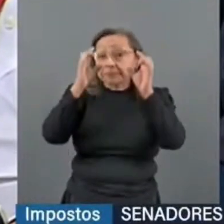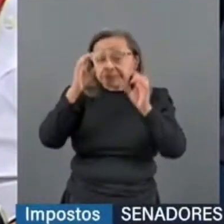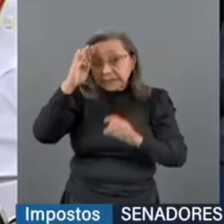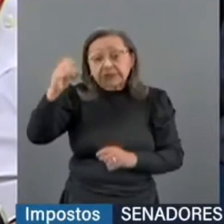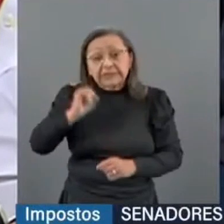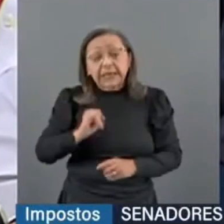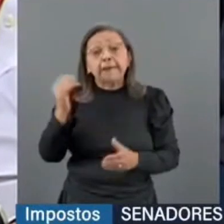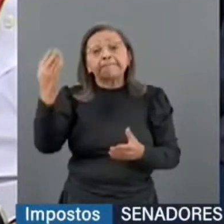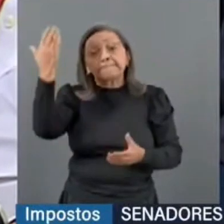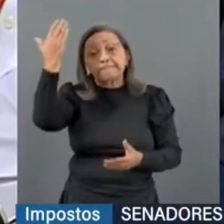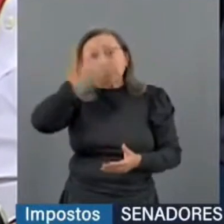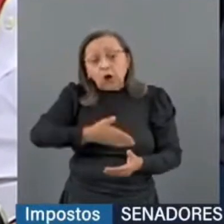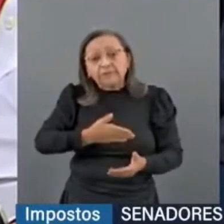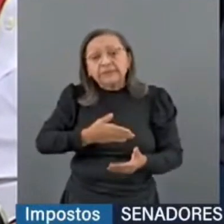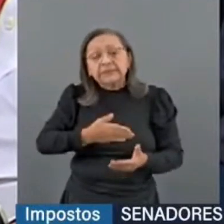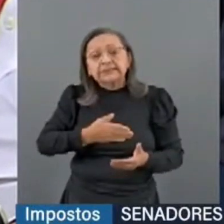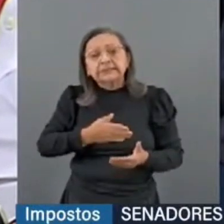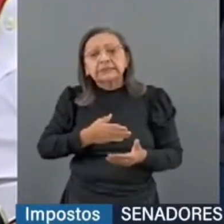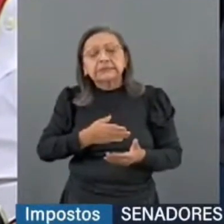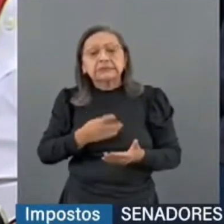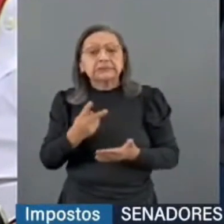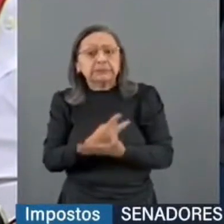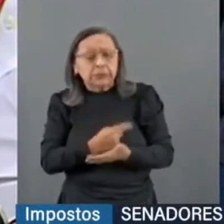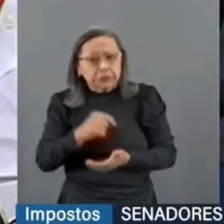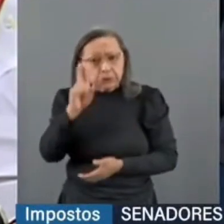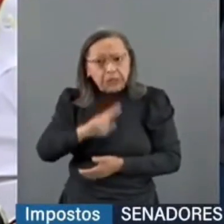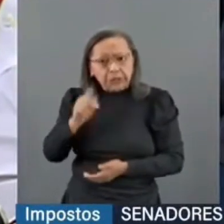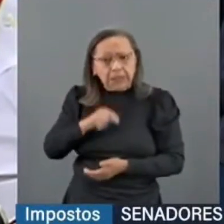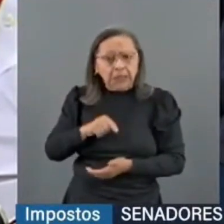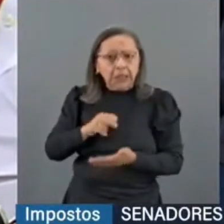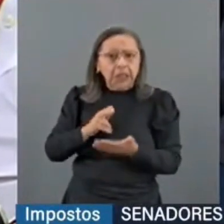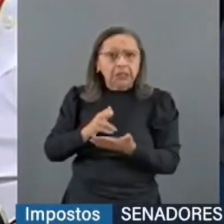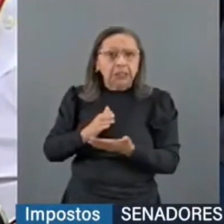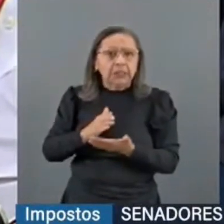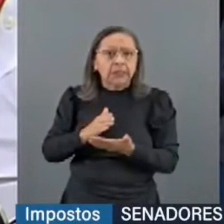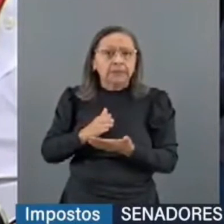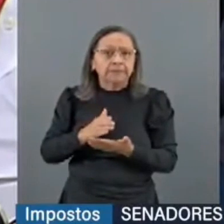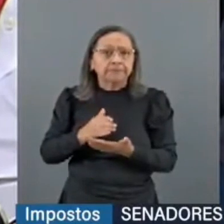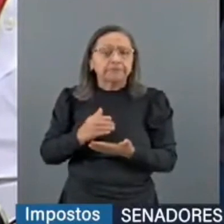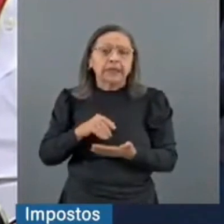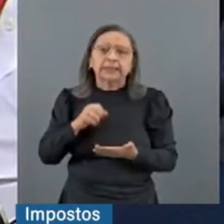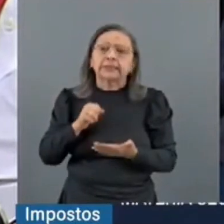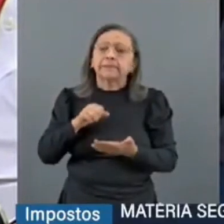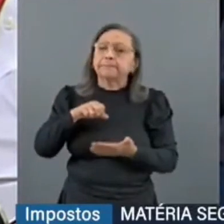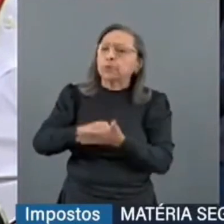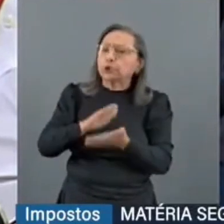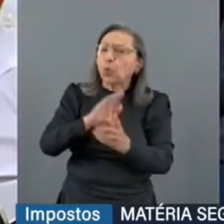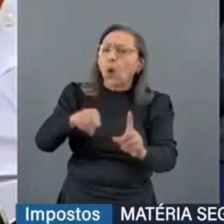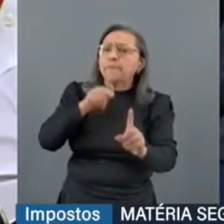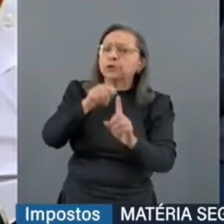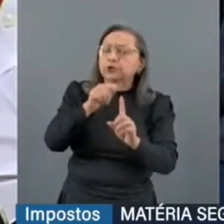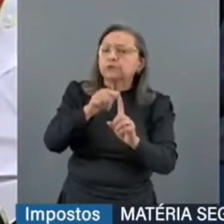podem ser utilizadas para sancionar, para a punição, com o objetivo